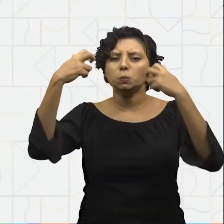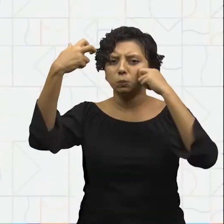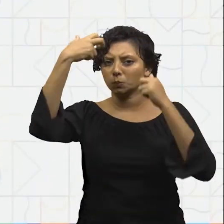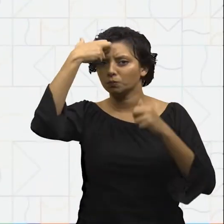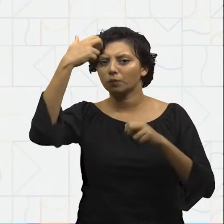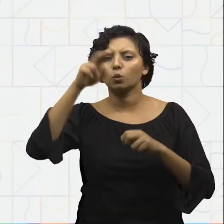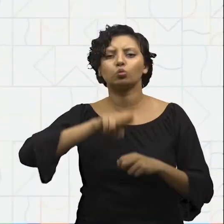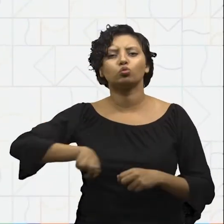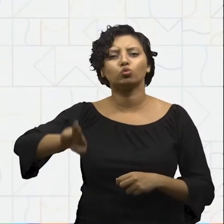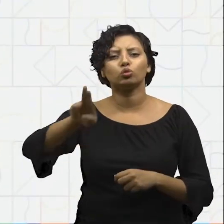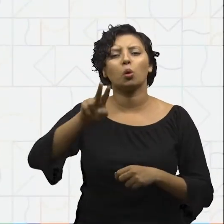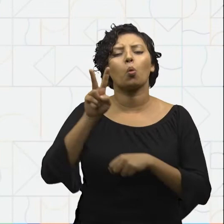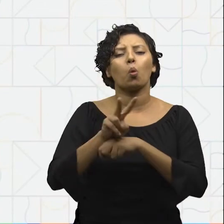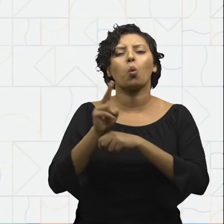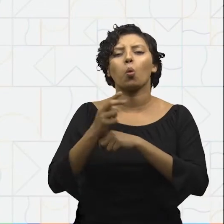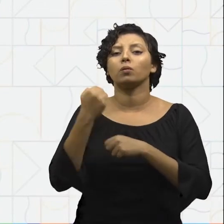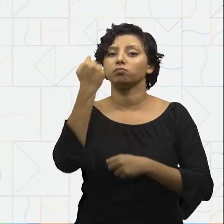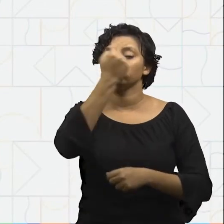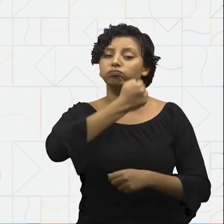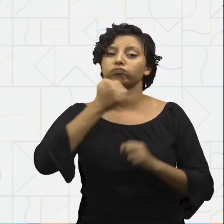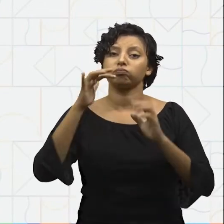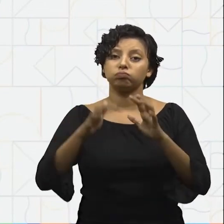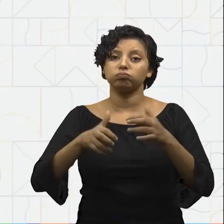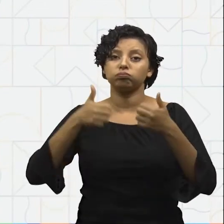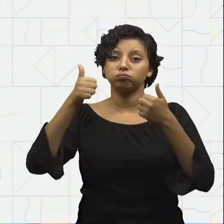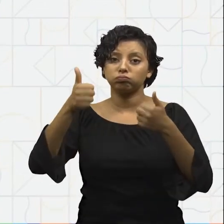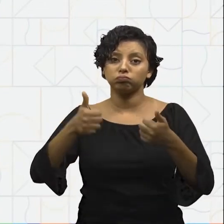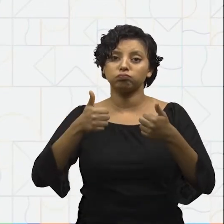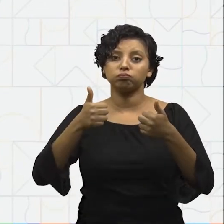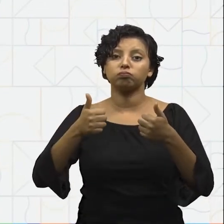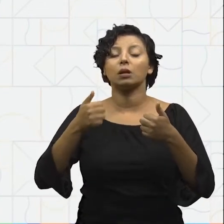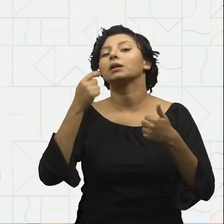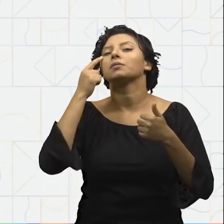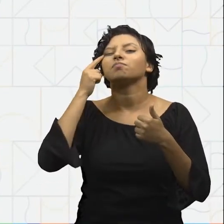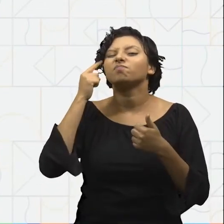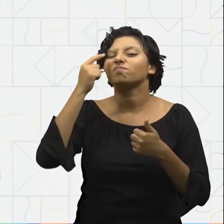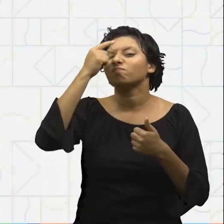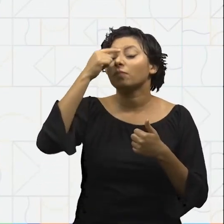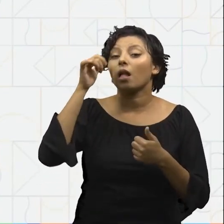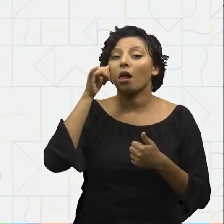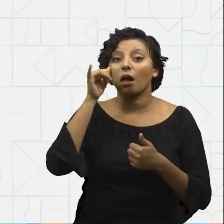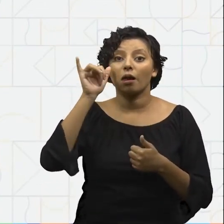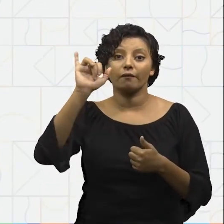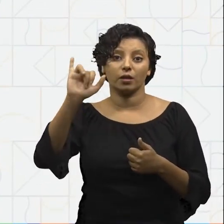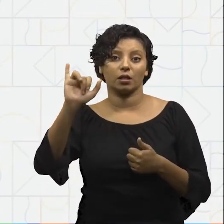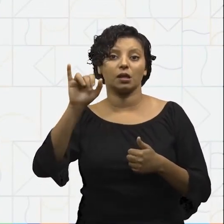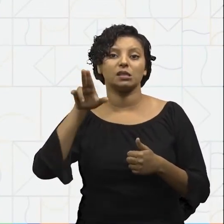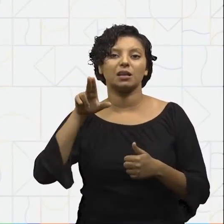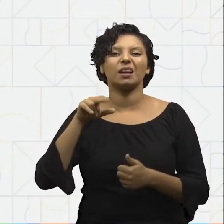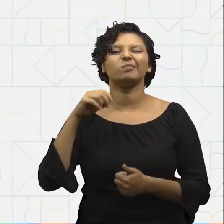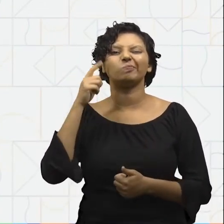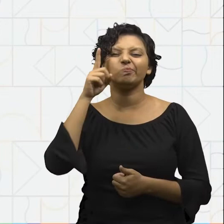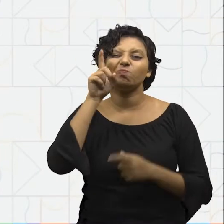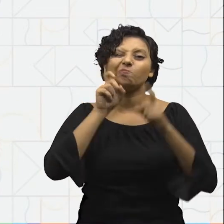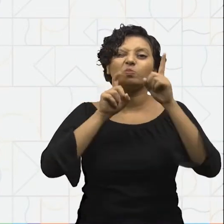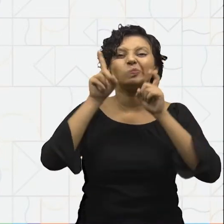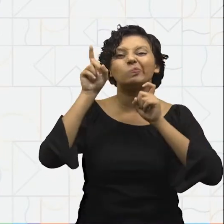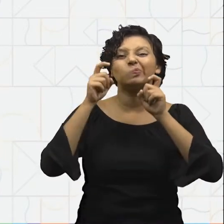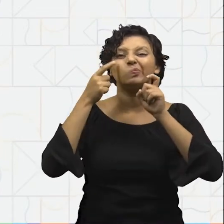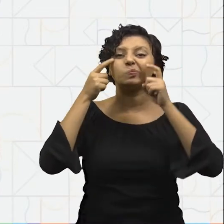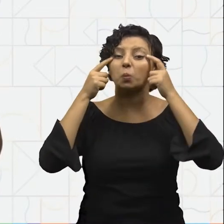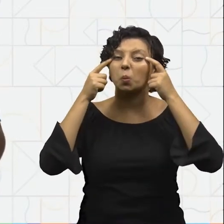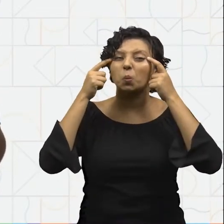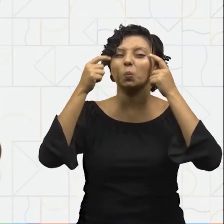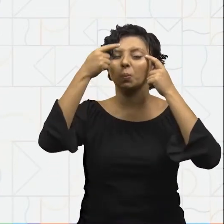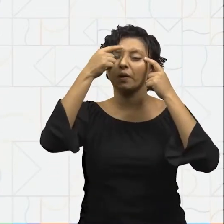tratamentos dermatológicos, Para inibir linhas de expressões que aparecem quando movimentamos o rosto. Além de inibir o